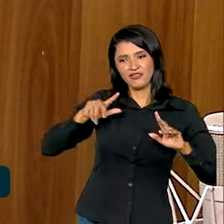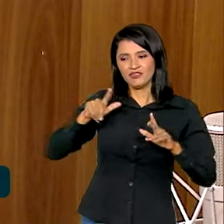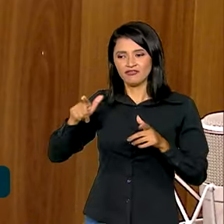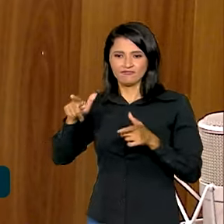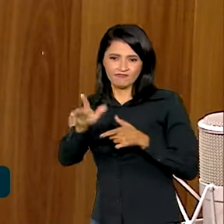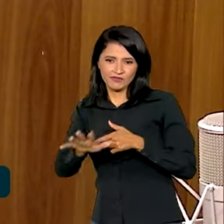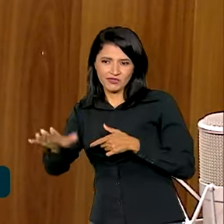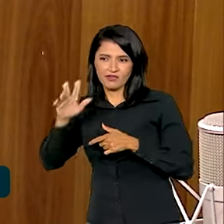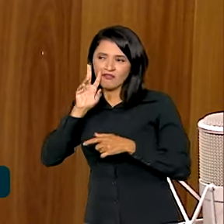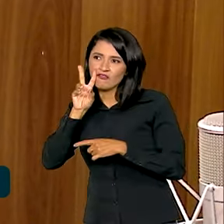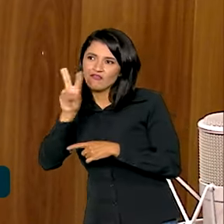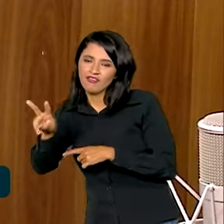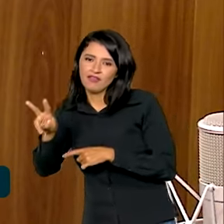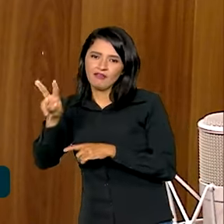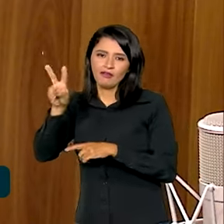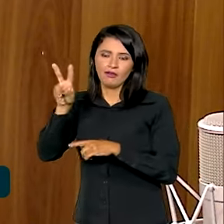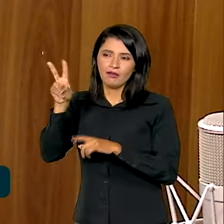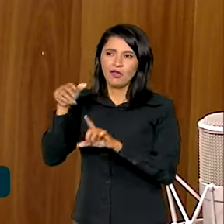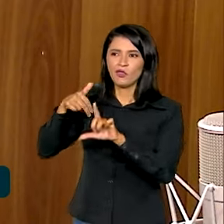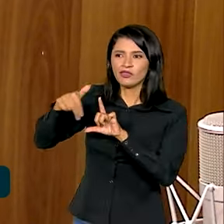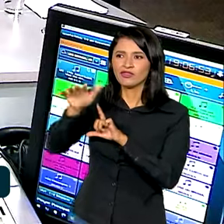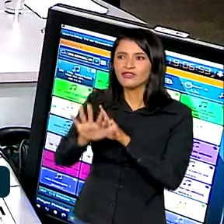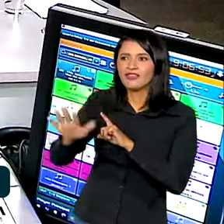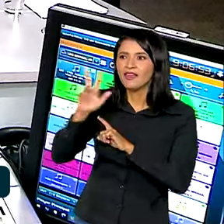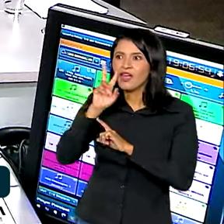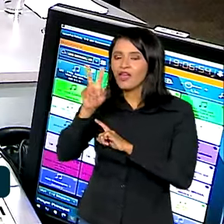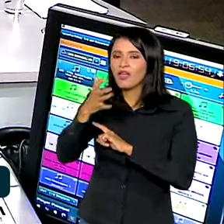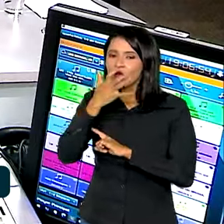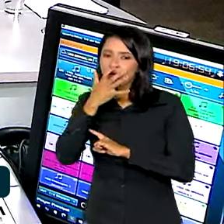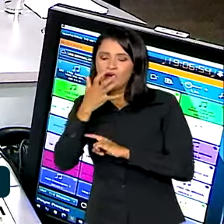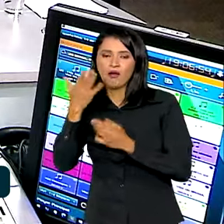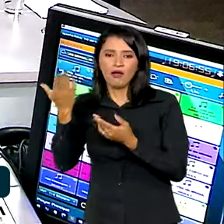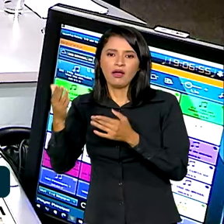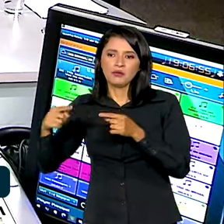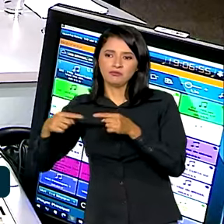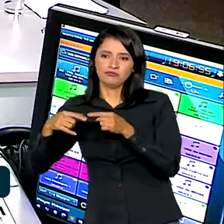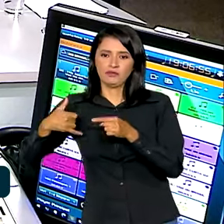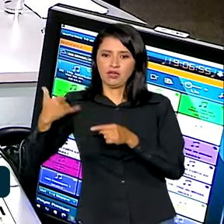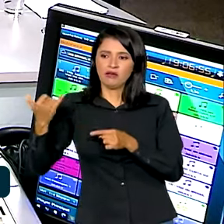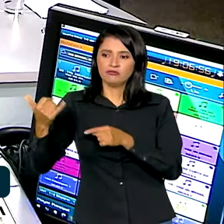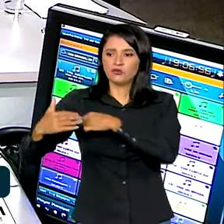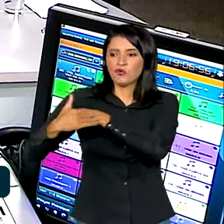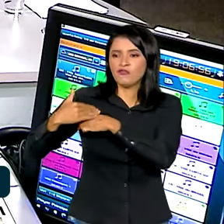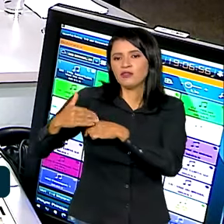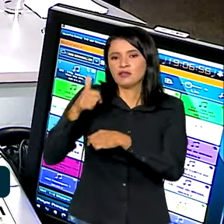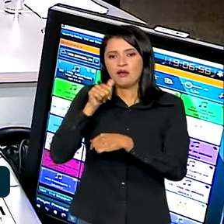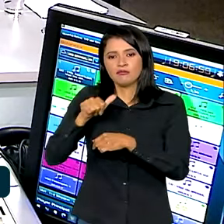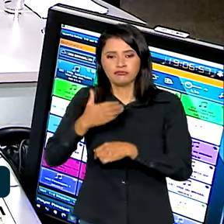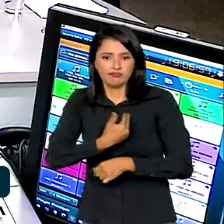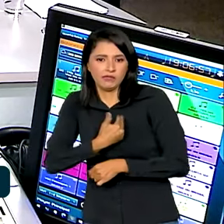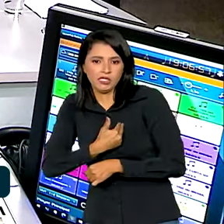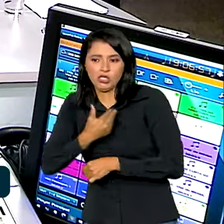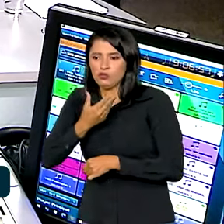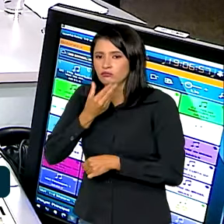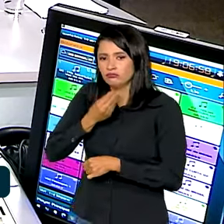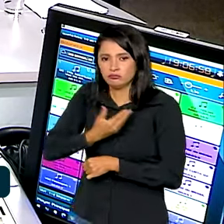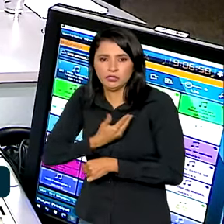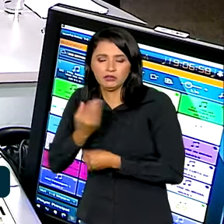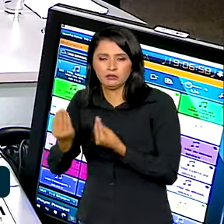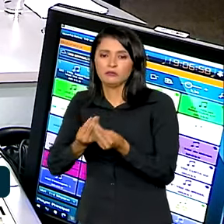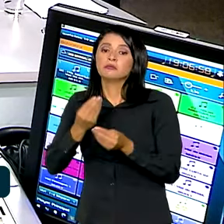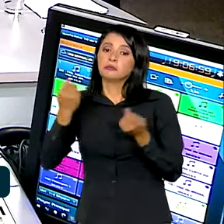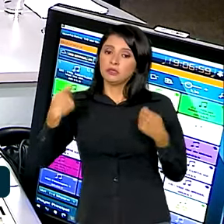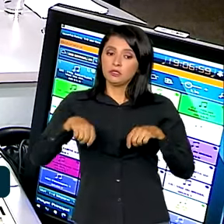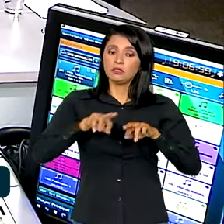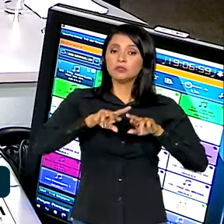assistir talvez a um desenho animado ou diferente de você fazer conversa com os amigos. Então, nós precisamos conseguir diferenciar os tipos de